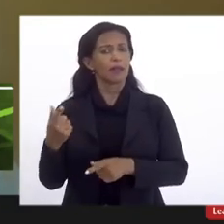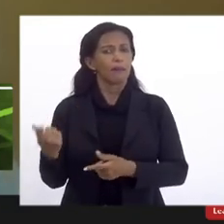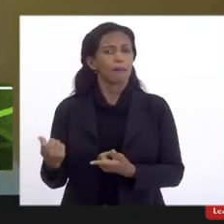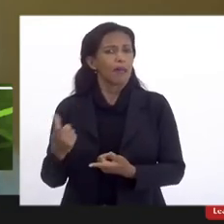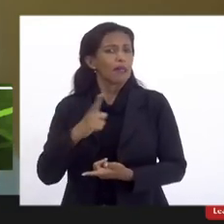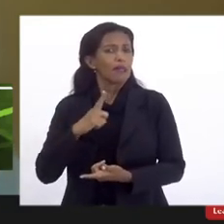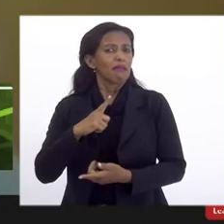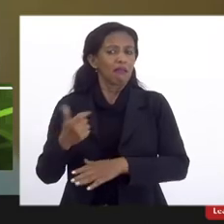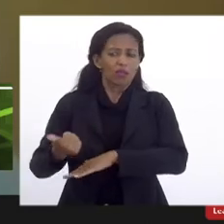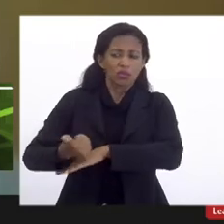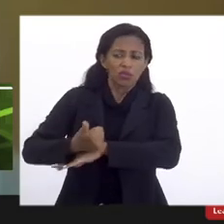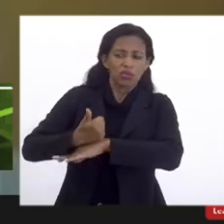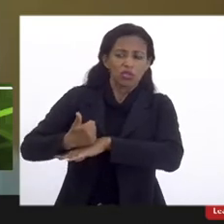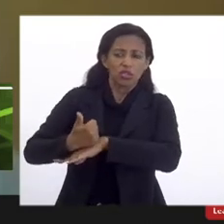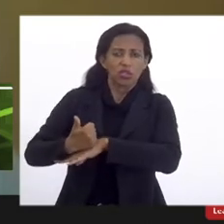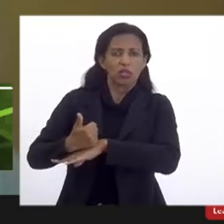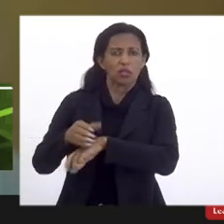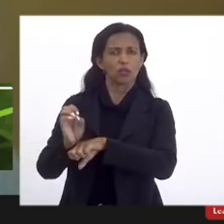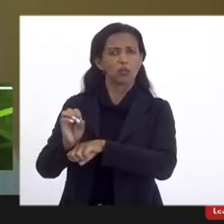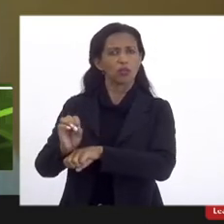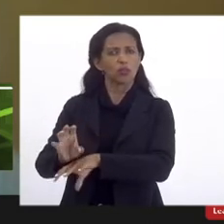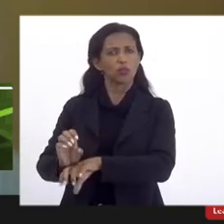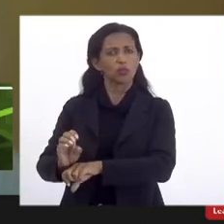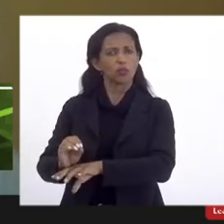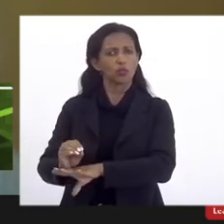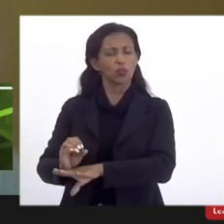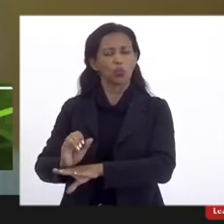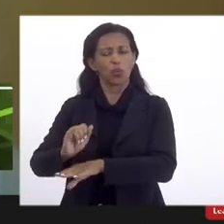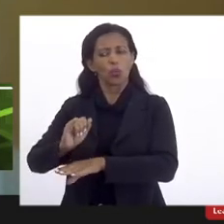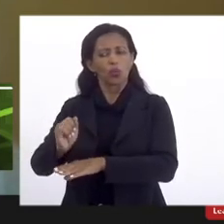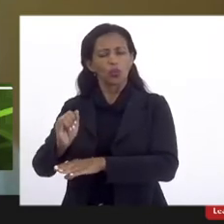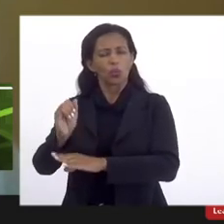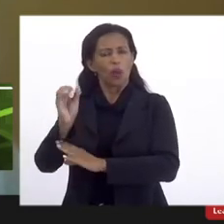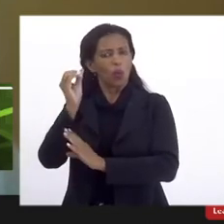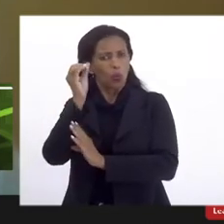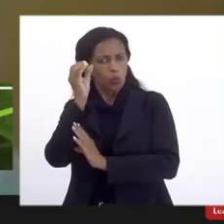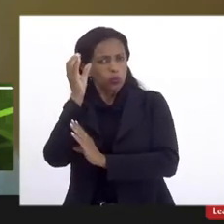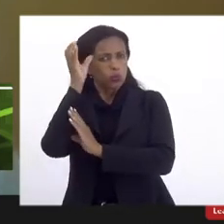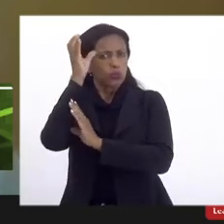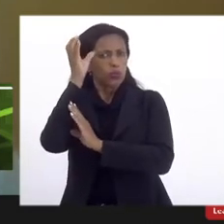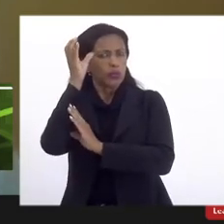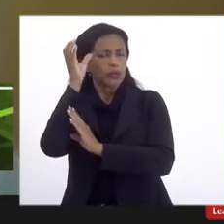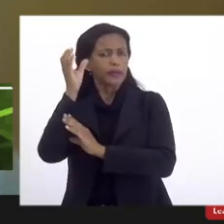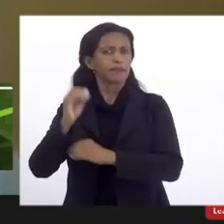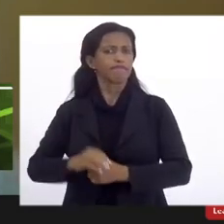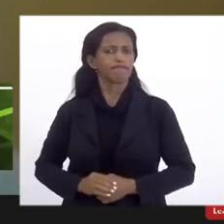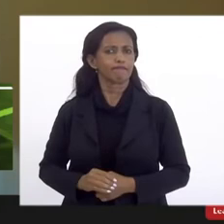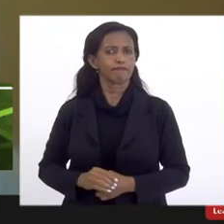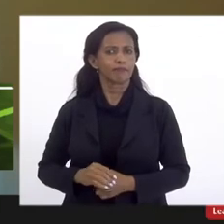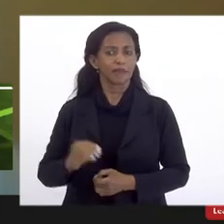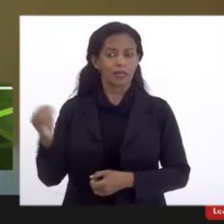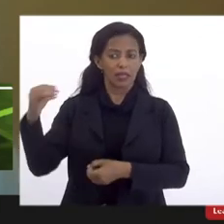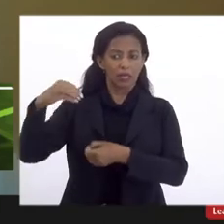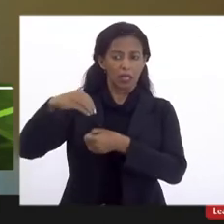dignidade do ensino, da cultura na nossa região tão rica